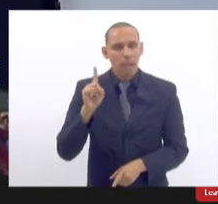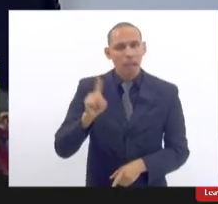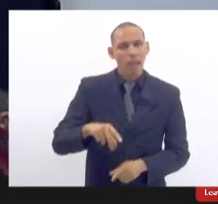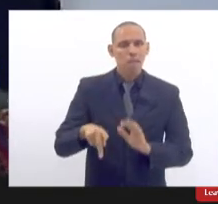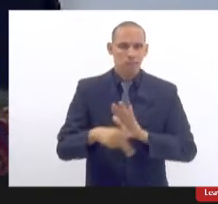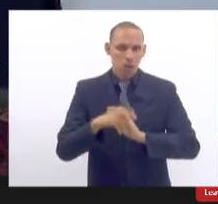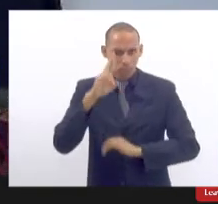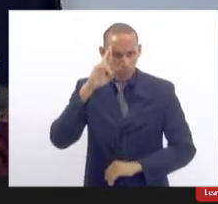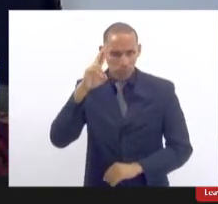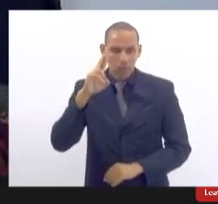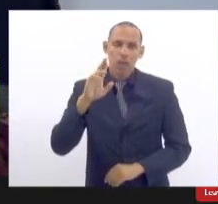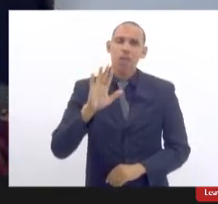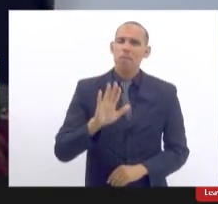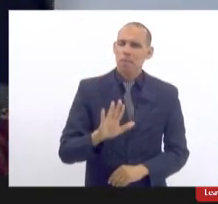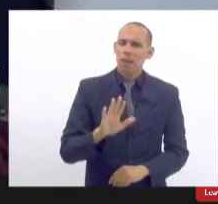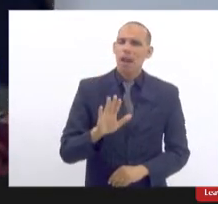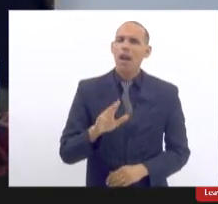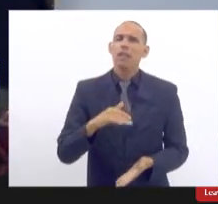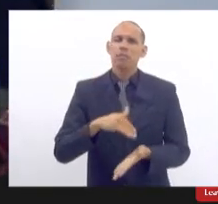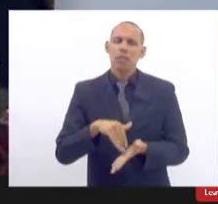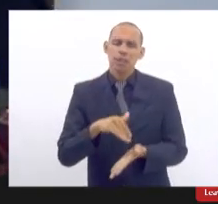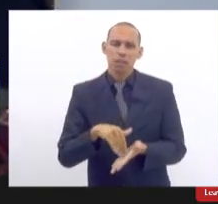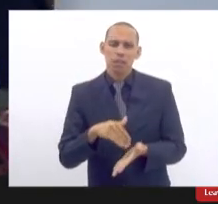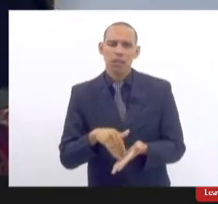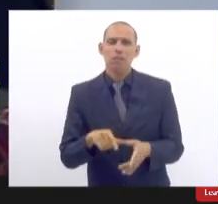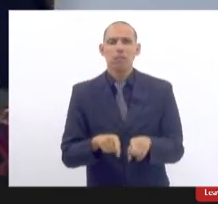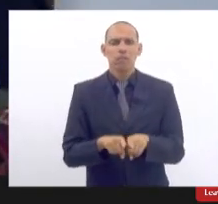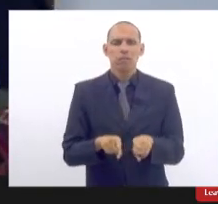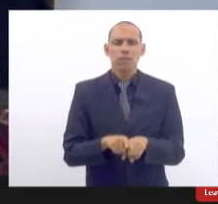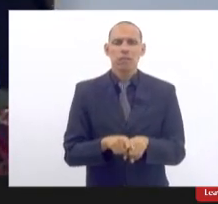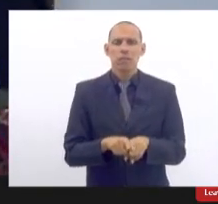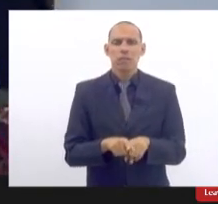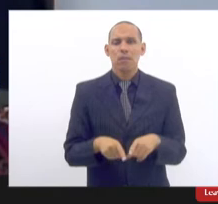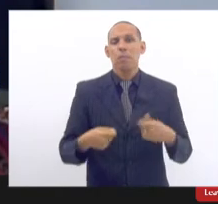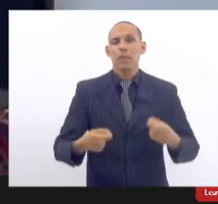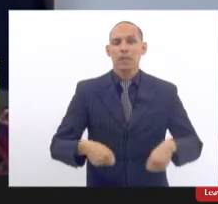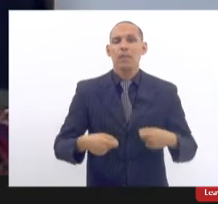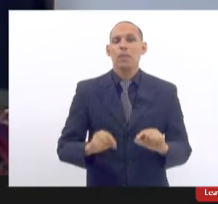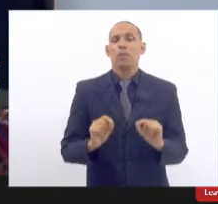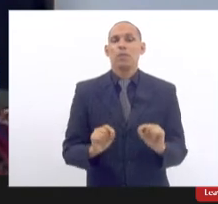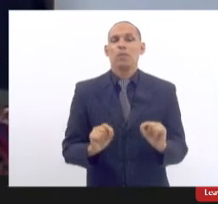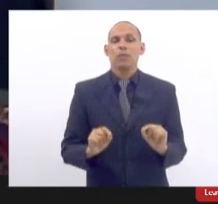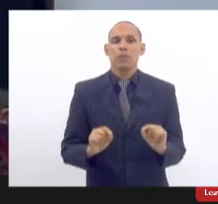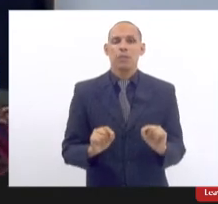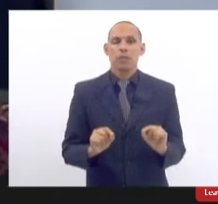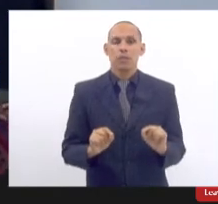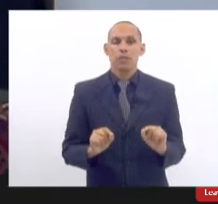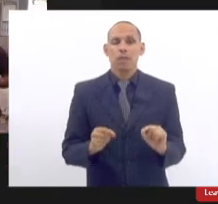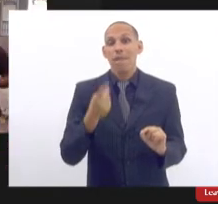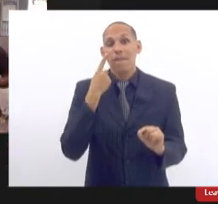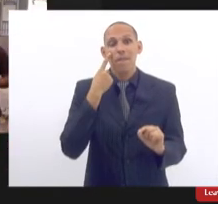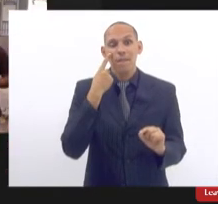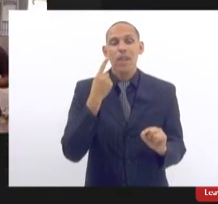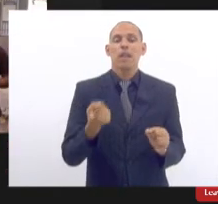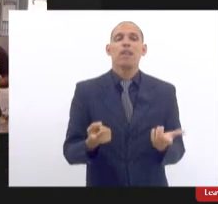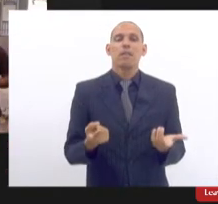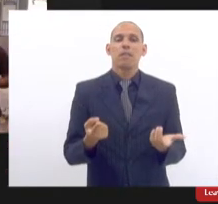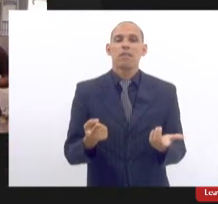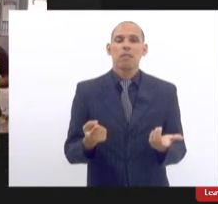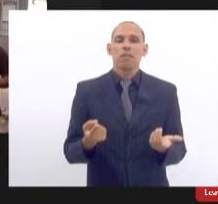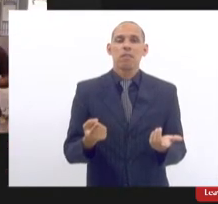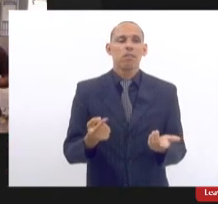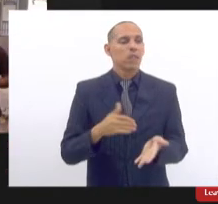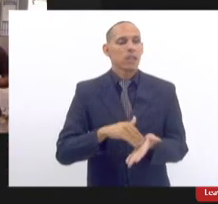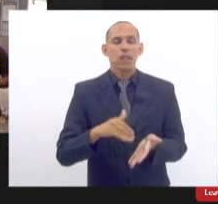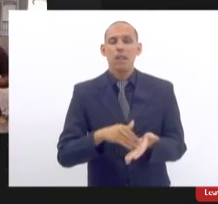superintendência mas pelo menos da secretaria talvez tenha que ver quem vai organizar seguramente qualquer secretaria